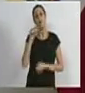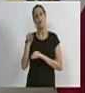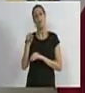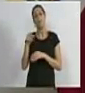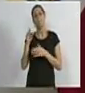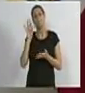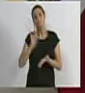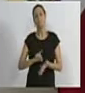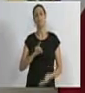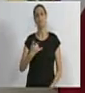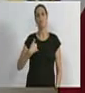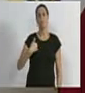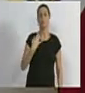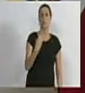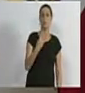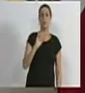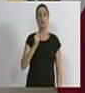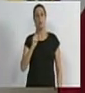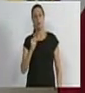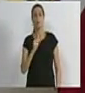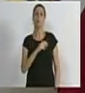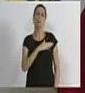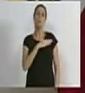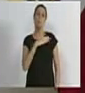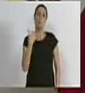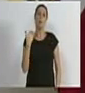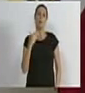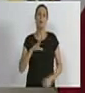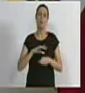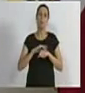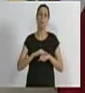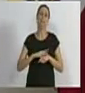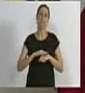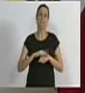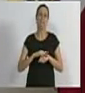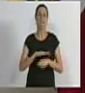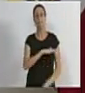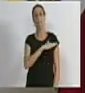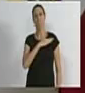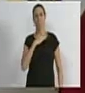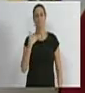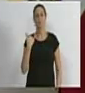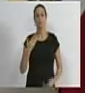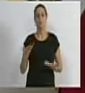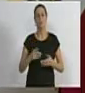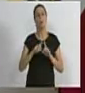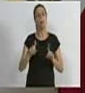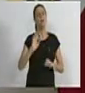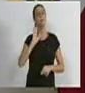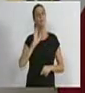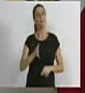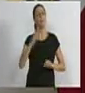48 anos de idade, a doença veio e levou. Mas ele deixou um legado.